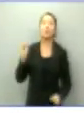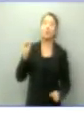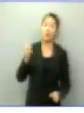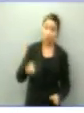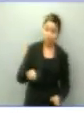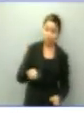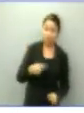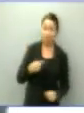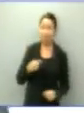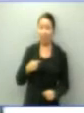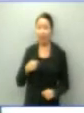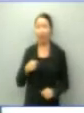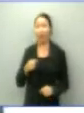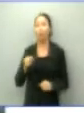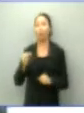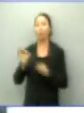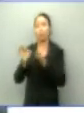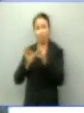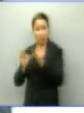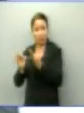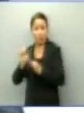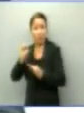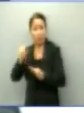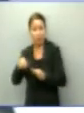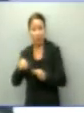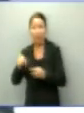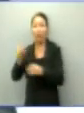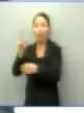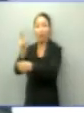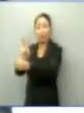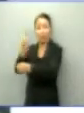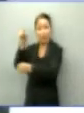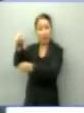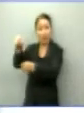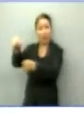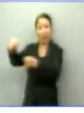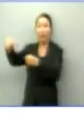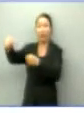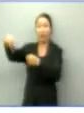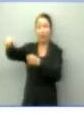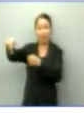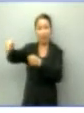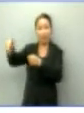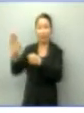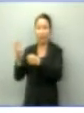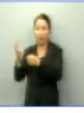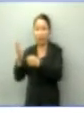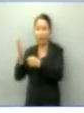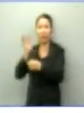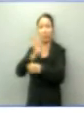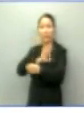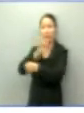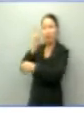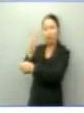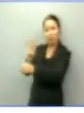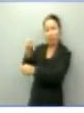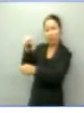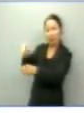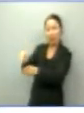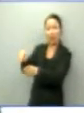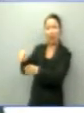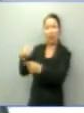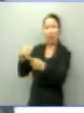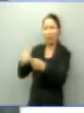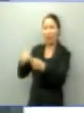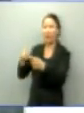entrada da droga e para evitar a saída de veículos e produtos roubados. Nas cidades, no diálogo